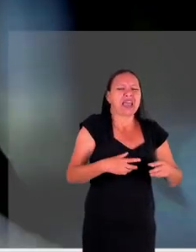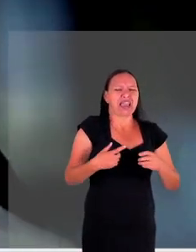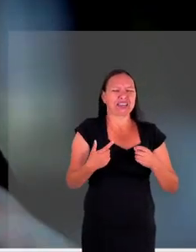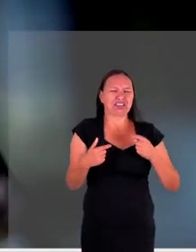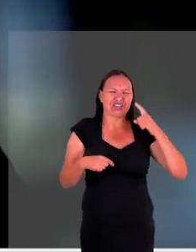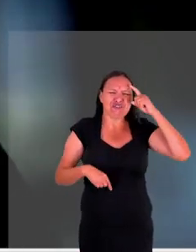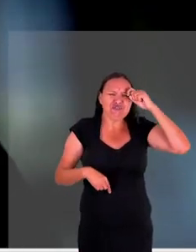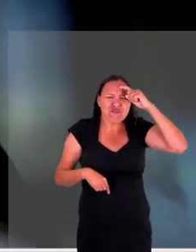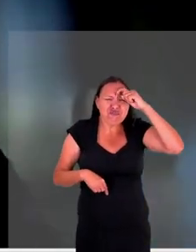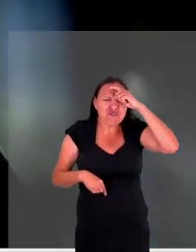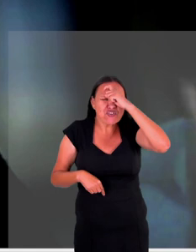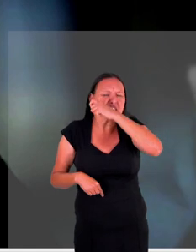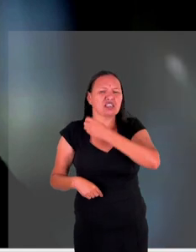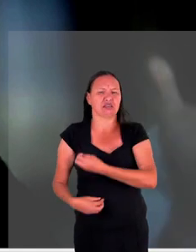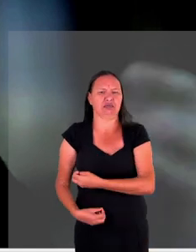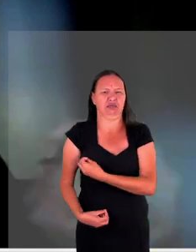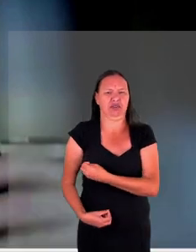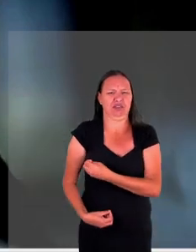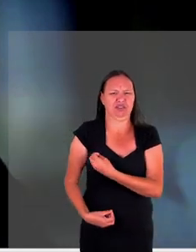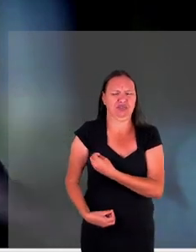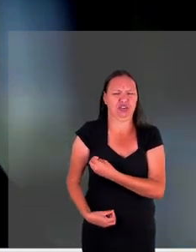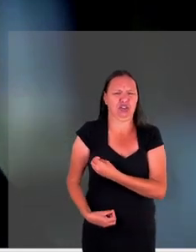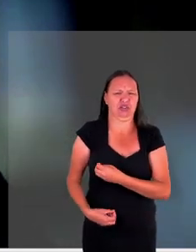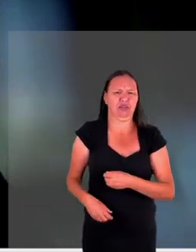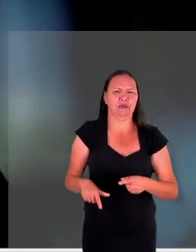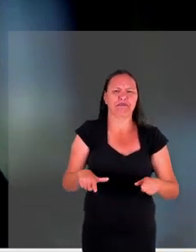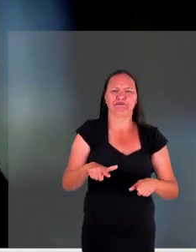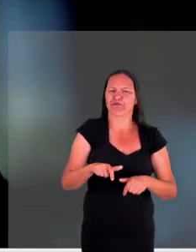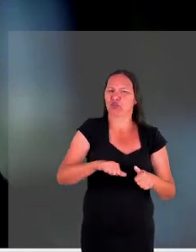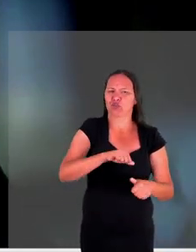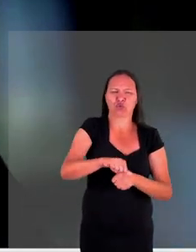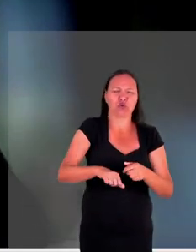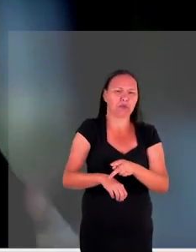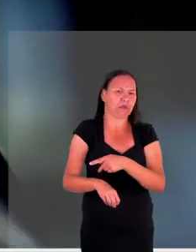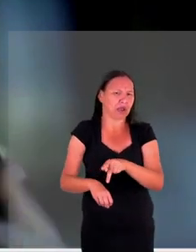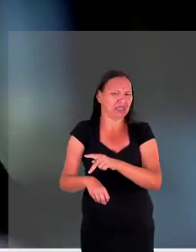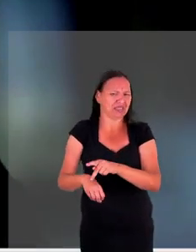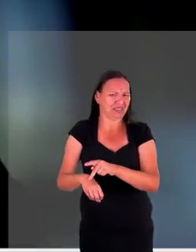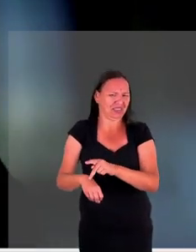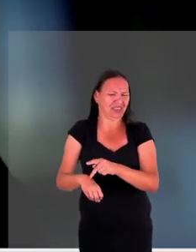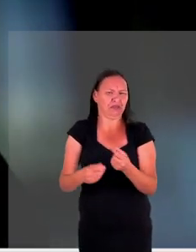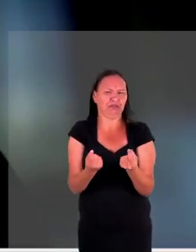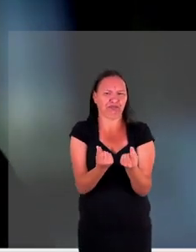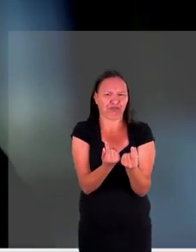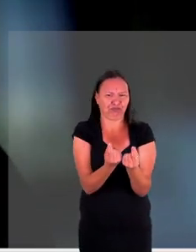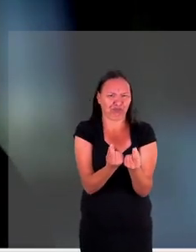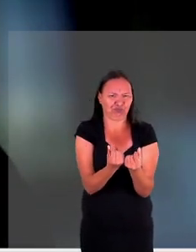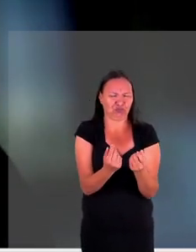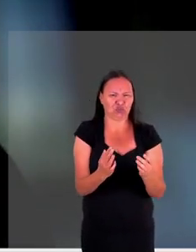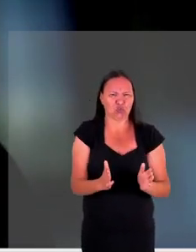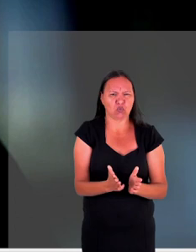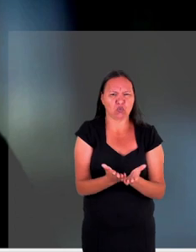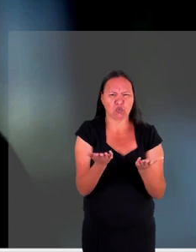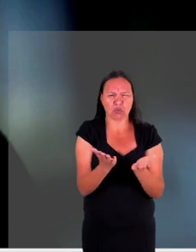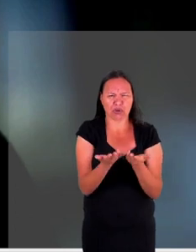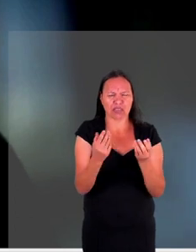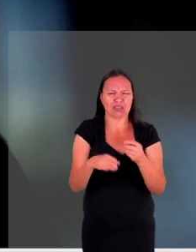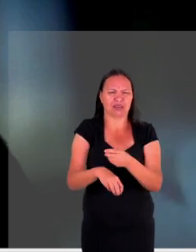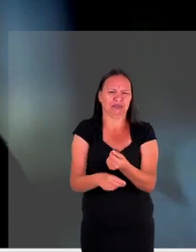é muito grande entre Ucrânia e Polônia e Alemanha alguns preferem e querem ficar e começam uma vida nova nesses lugares